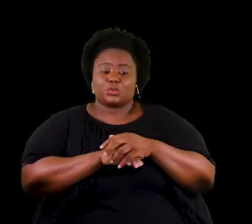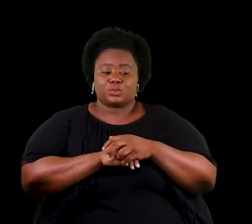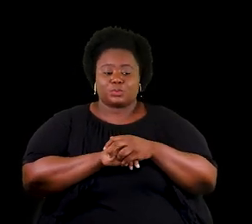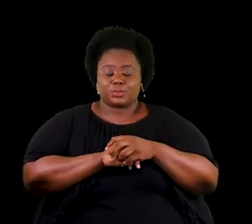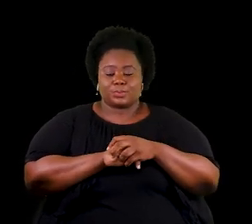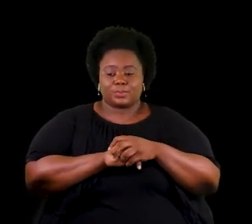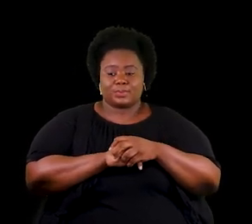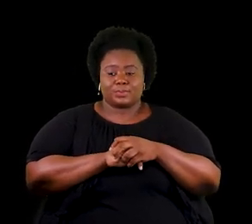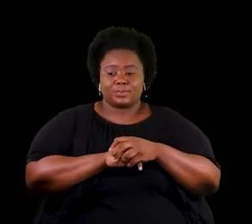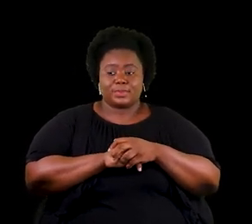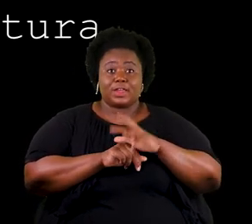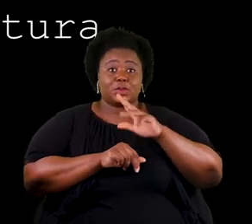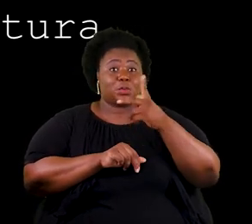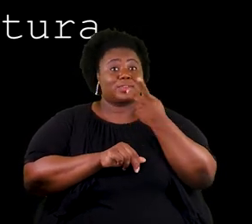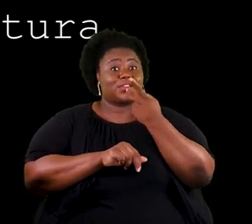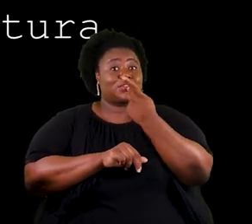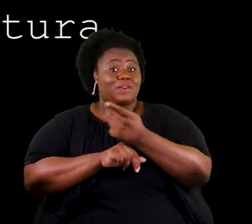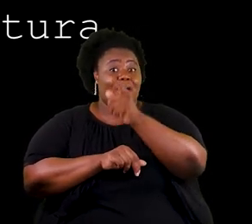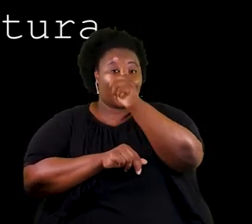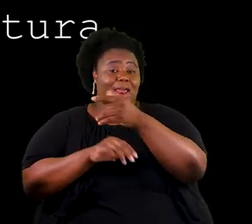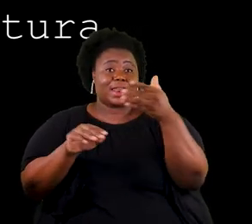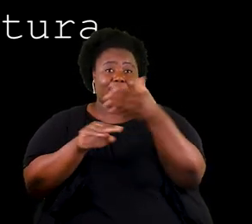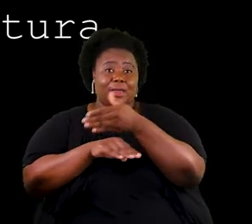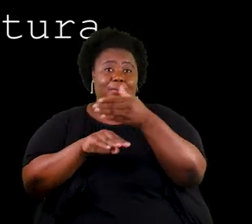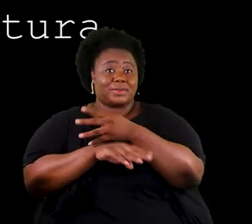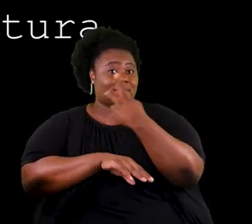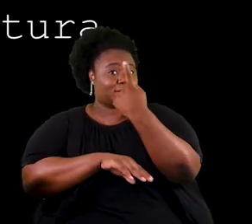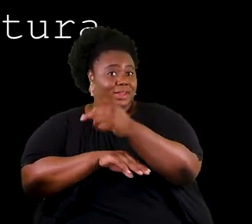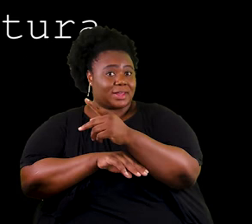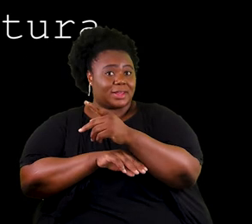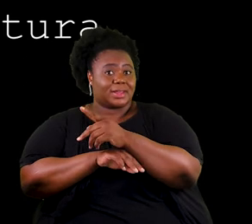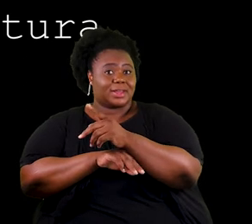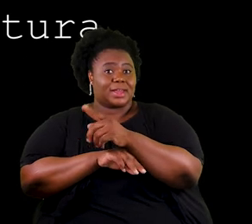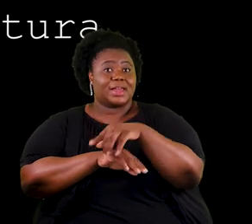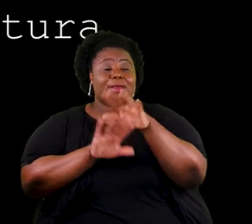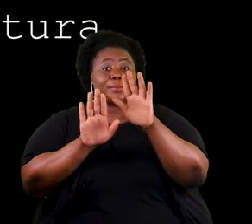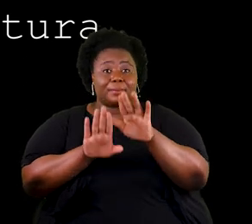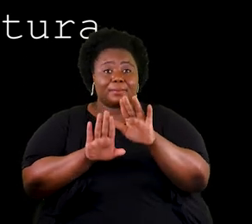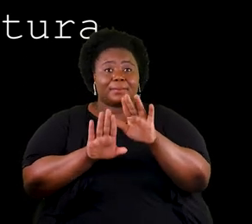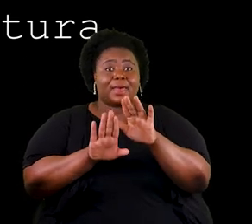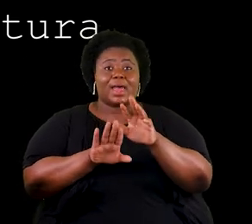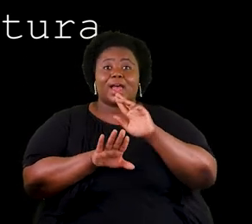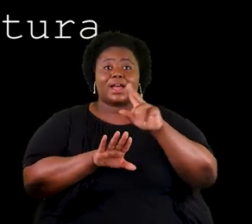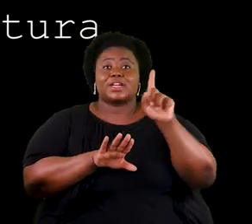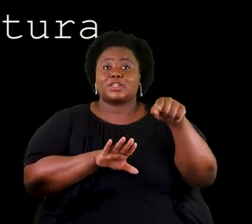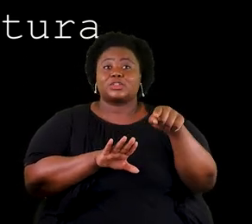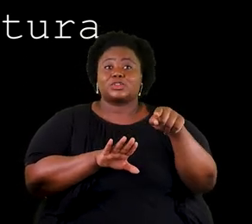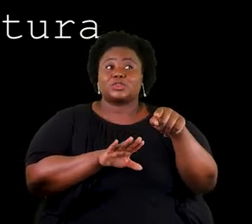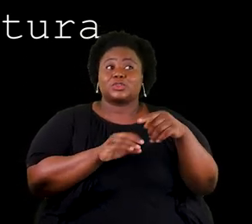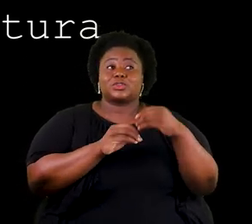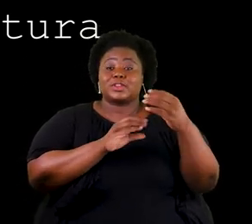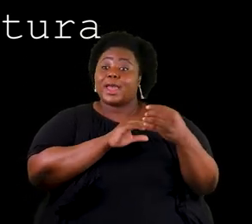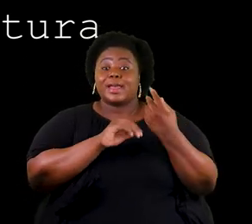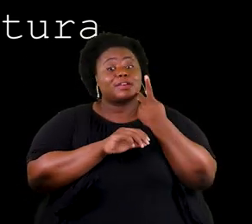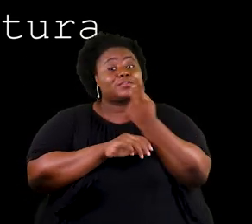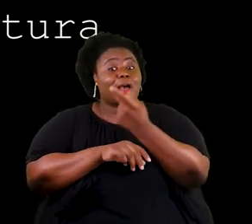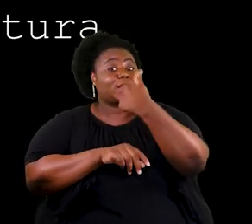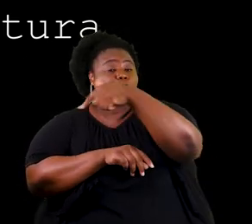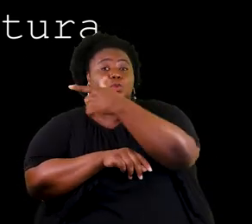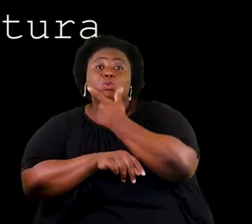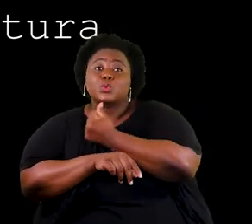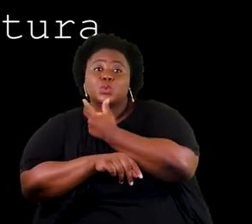estejam falando sobre a participação dela, e sim, mas dão a maior parte do crédito pra ele. E